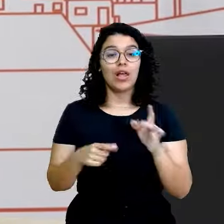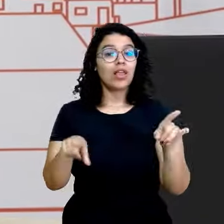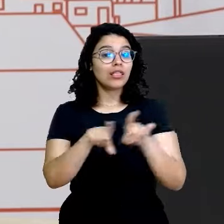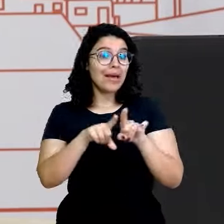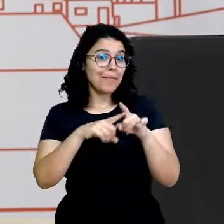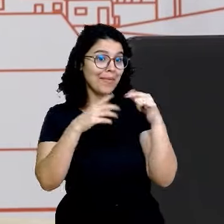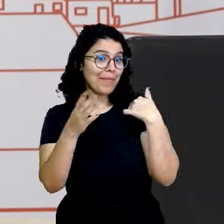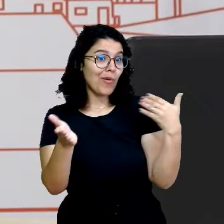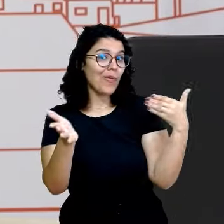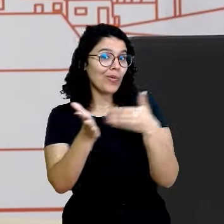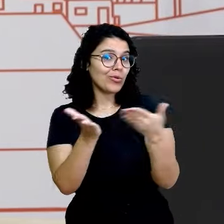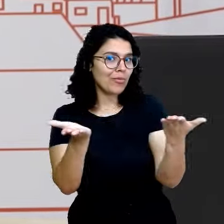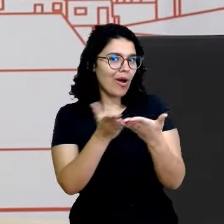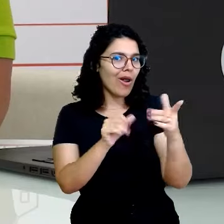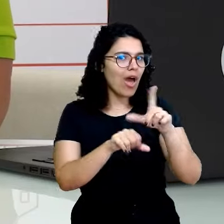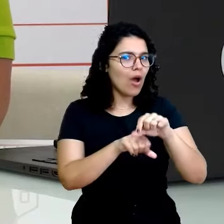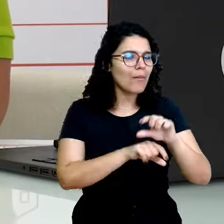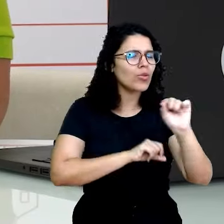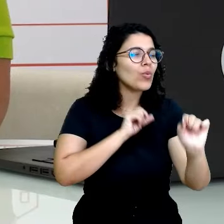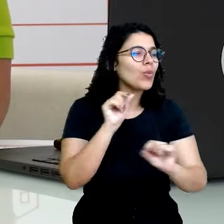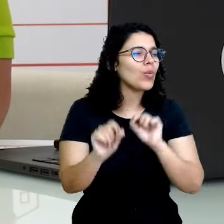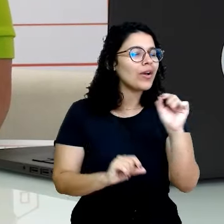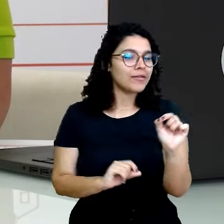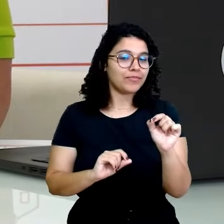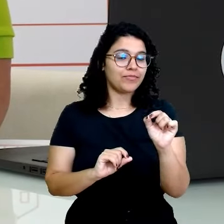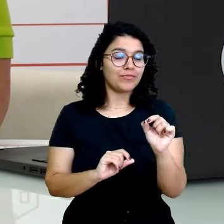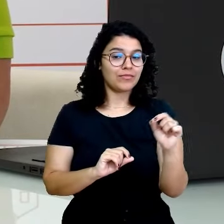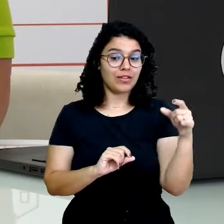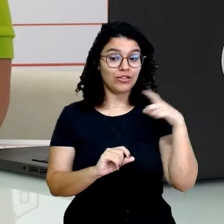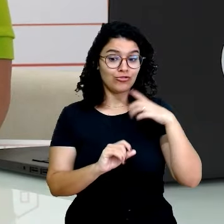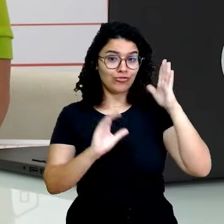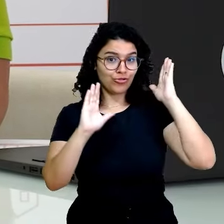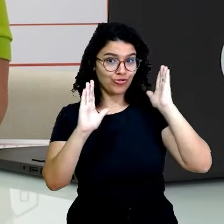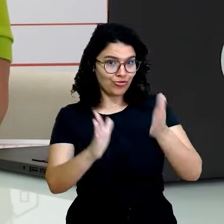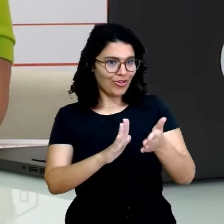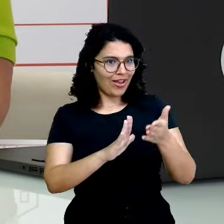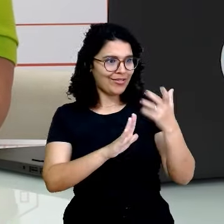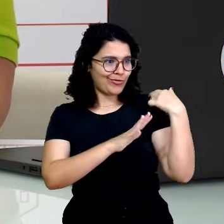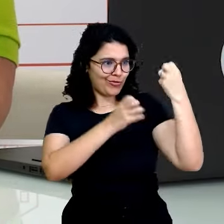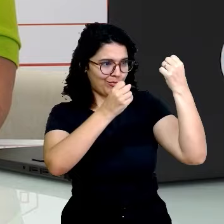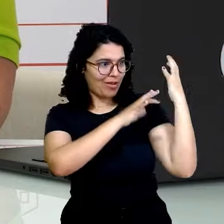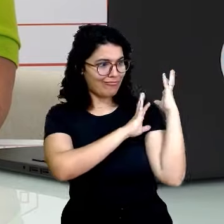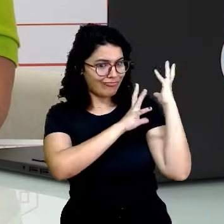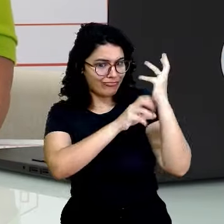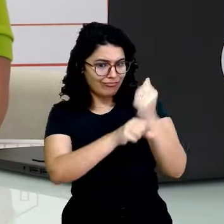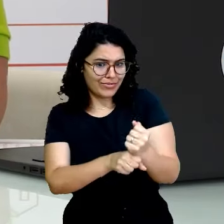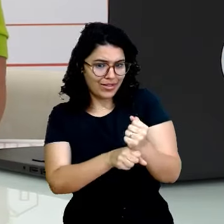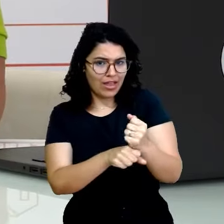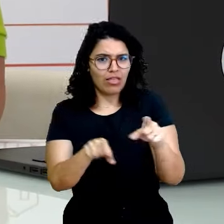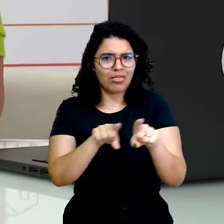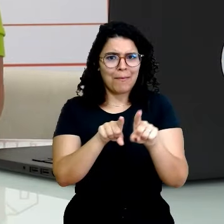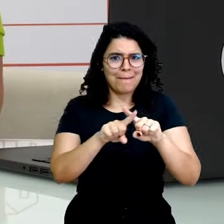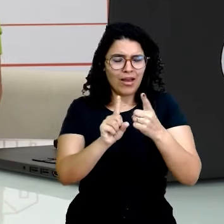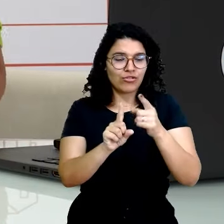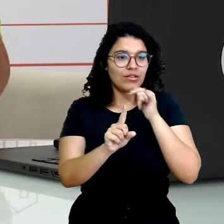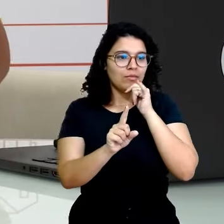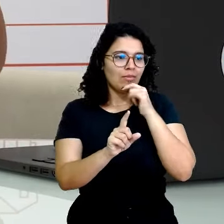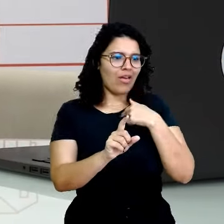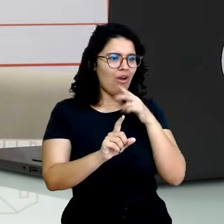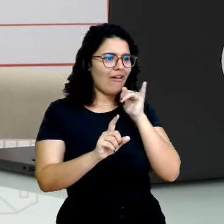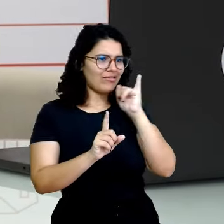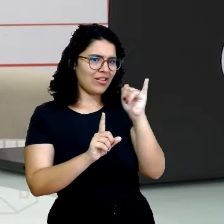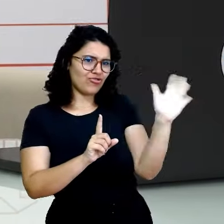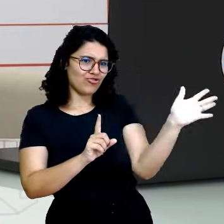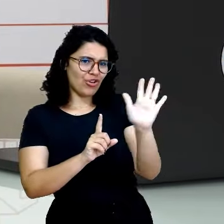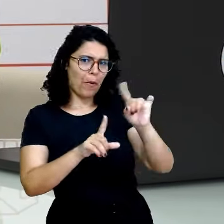argumento é que, além disso tudo, dizer adeus para voltar, dizer que